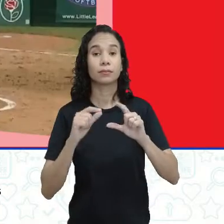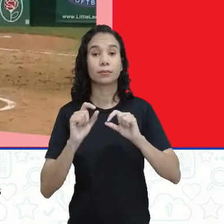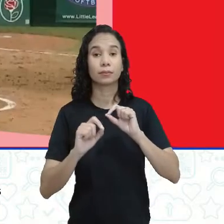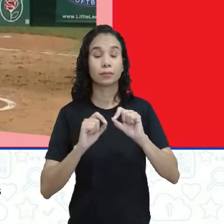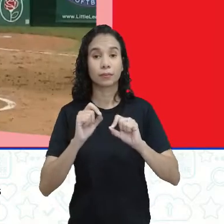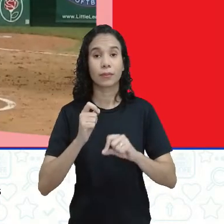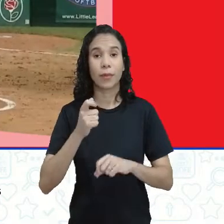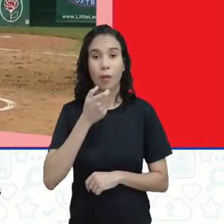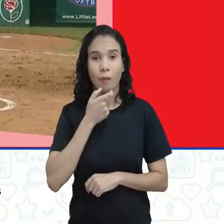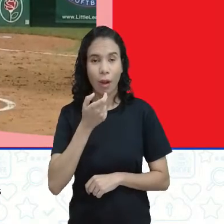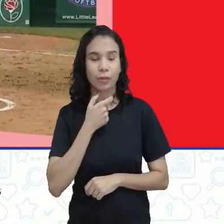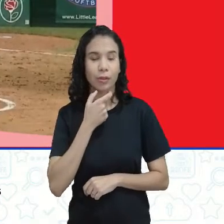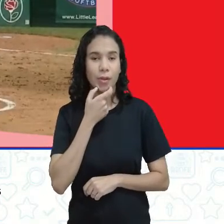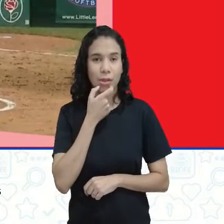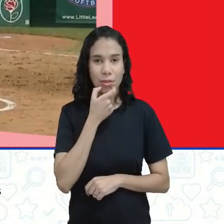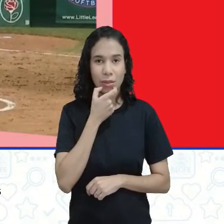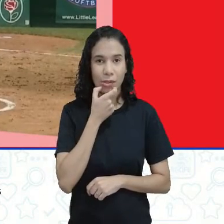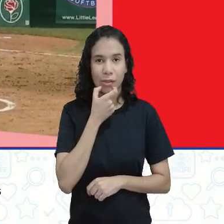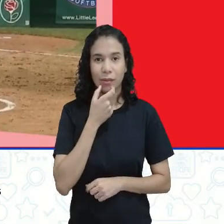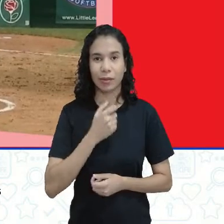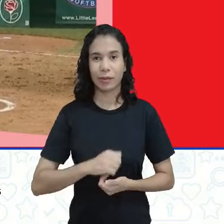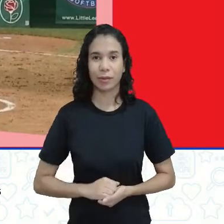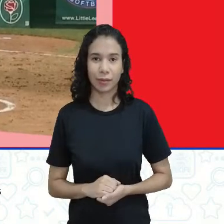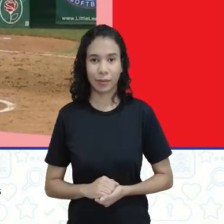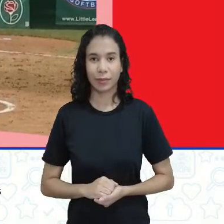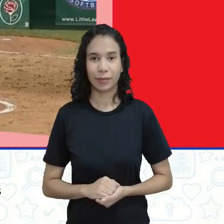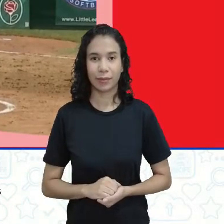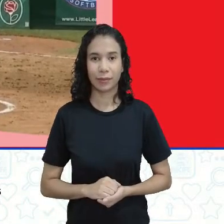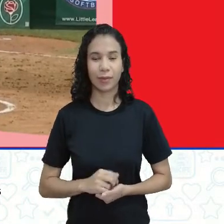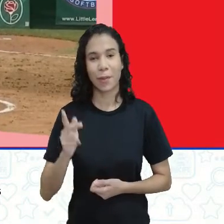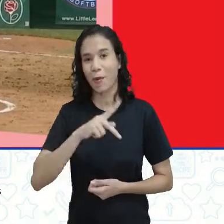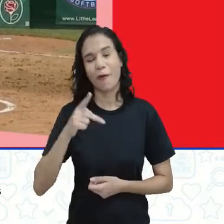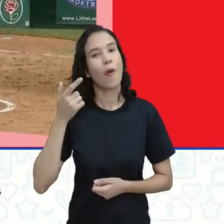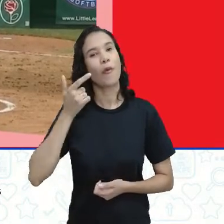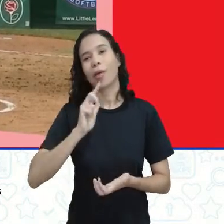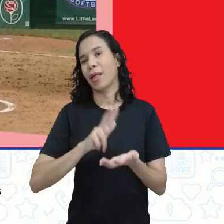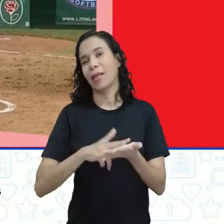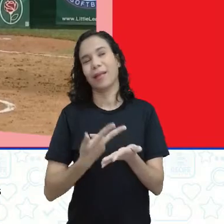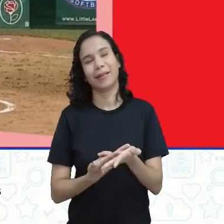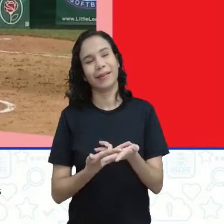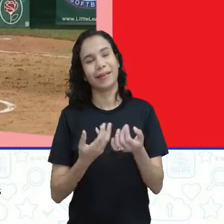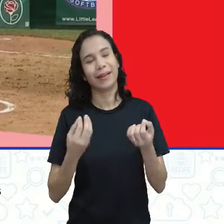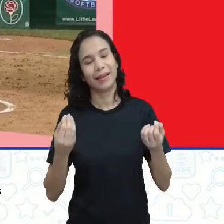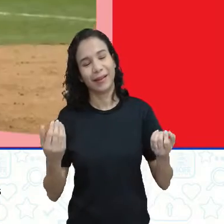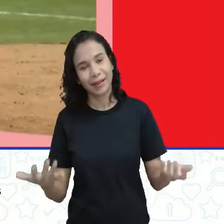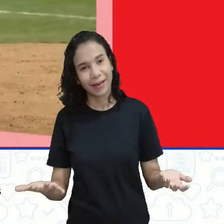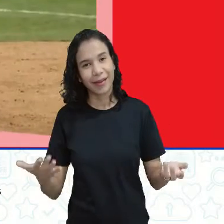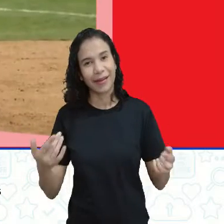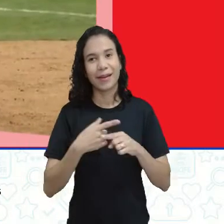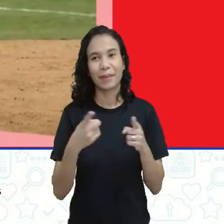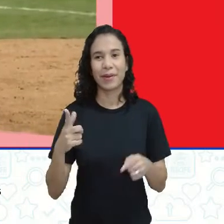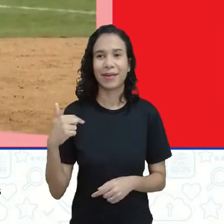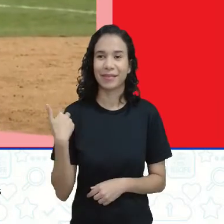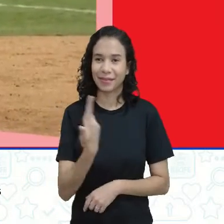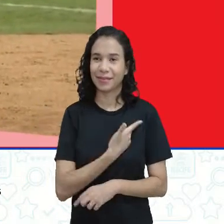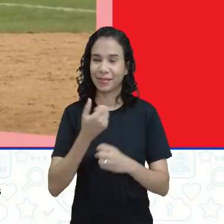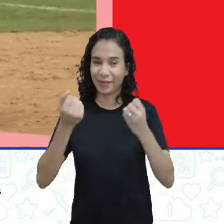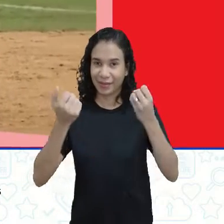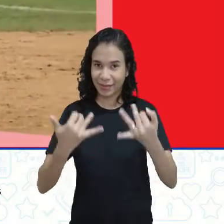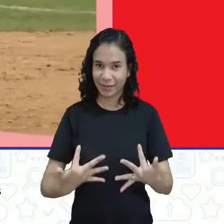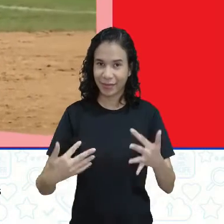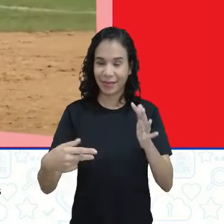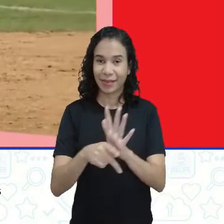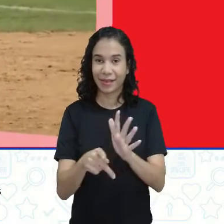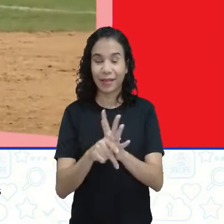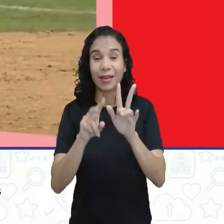O áudio em inglês, né? Aí, o professor não vai conseguir traduzir não. mas a gente fala aí,